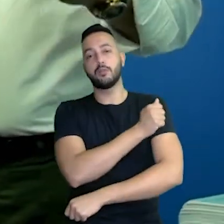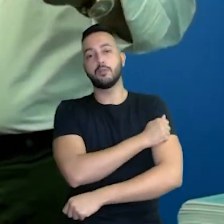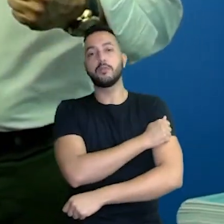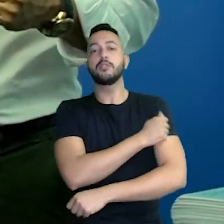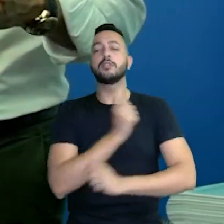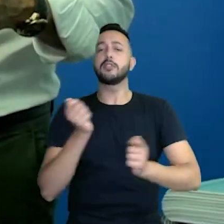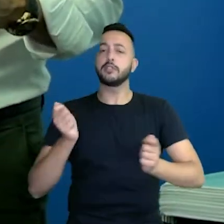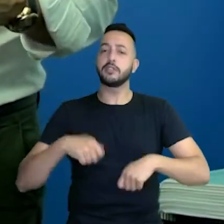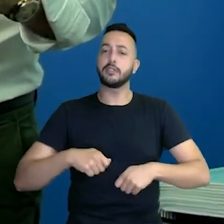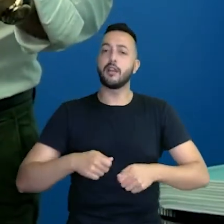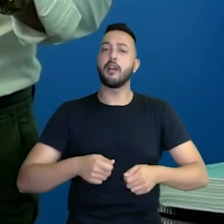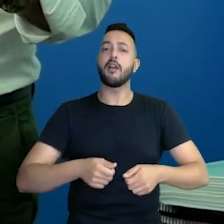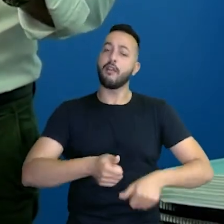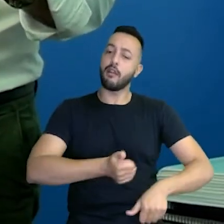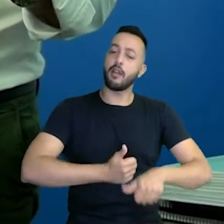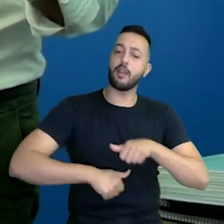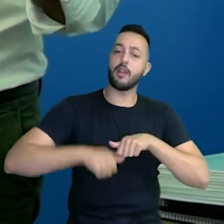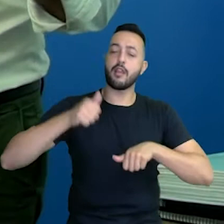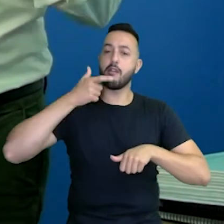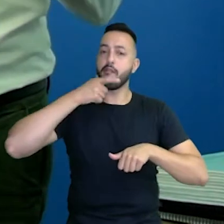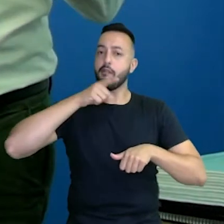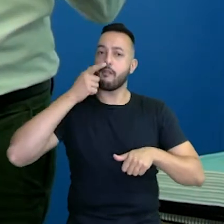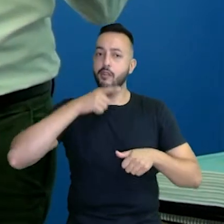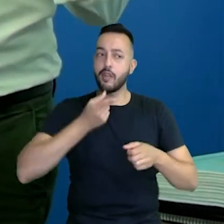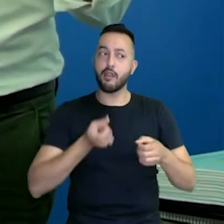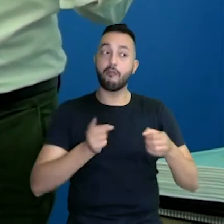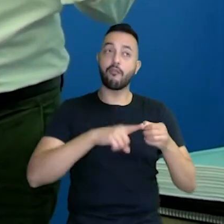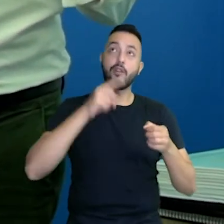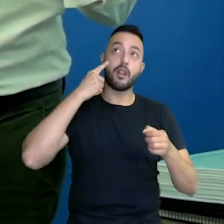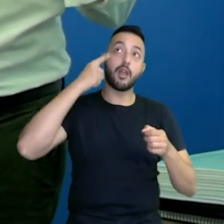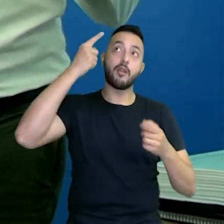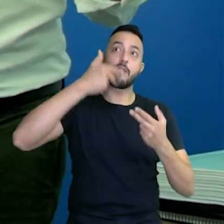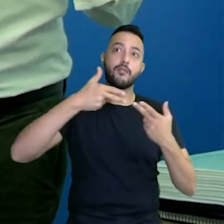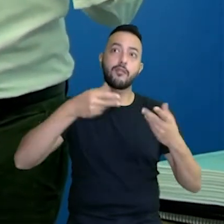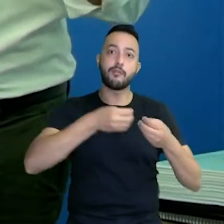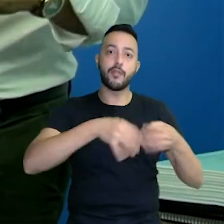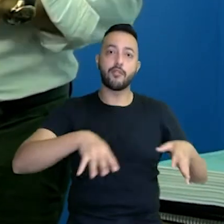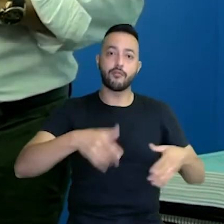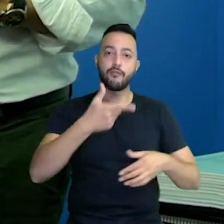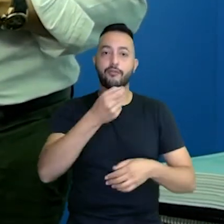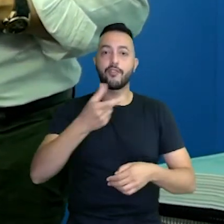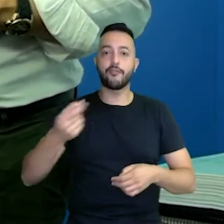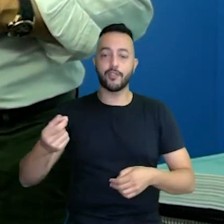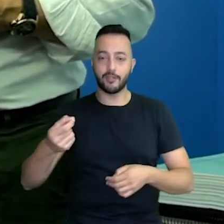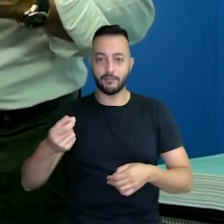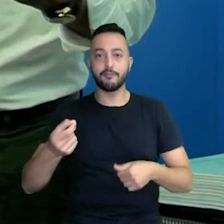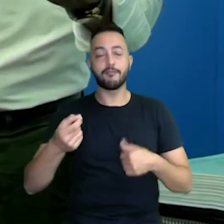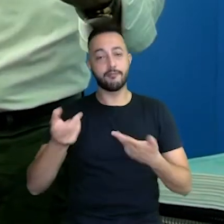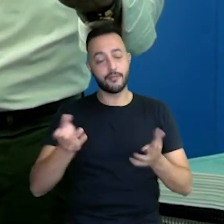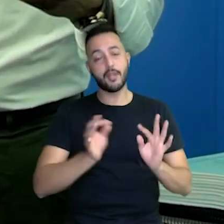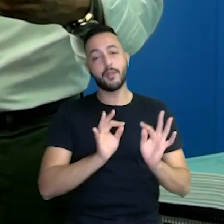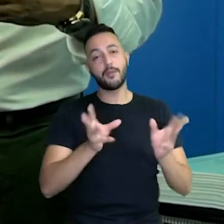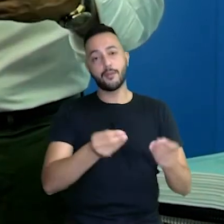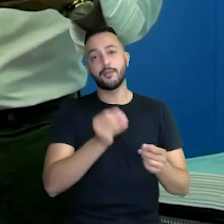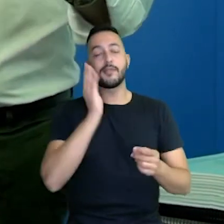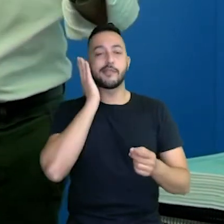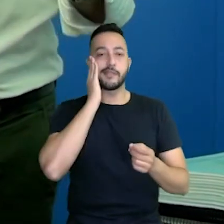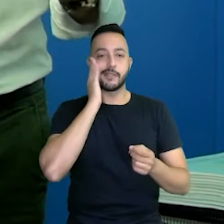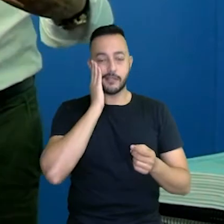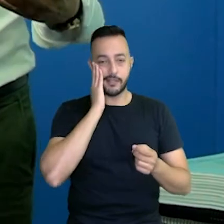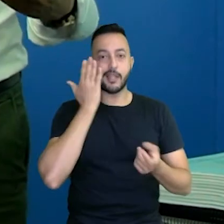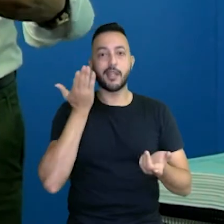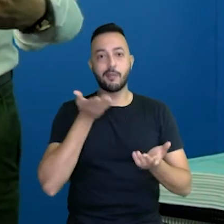condição de resgate de muitos pontos que ficaram prejudicados no ano 2020. Todos nós sabemos que